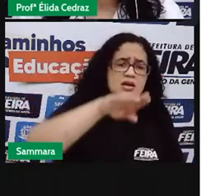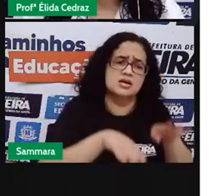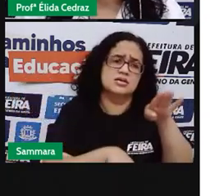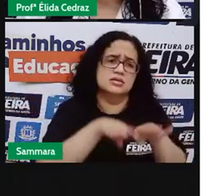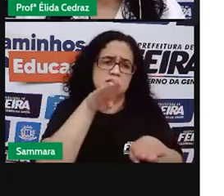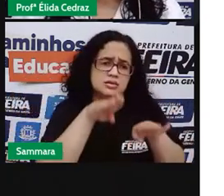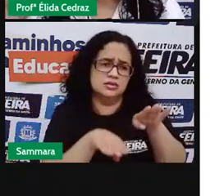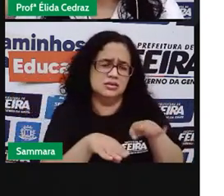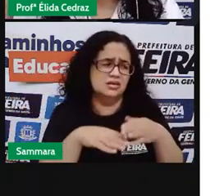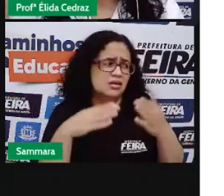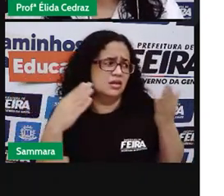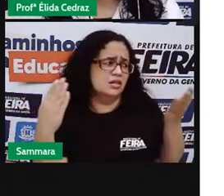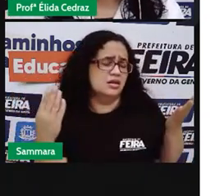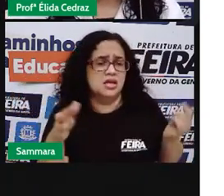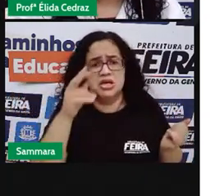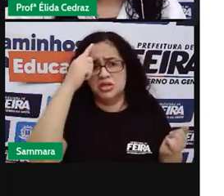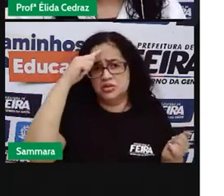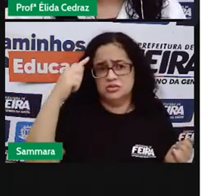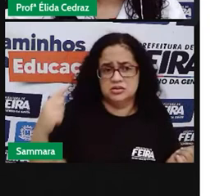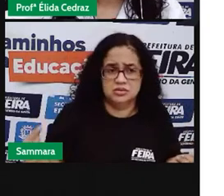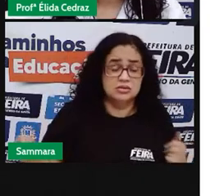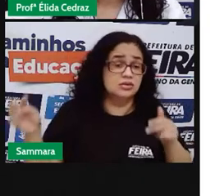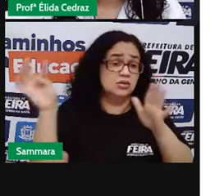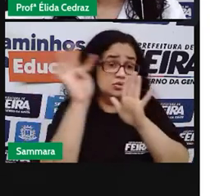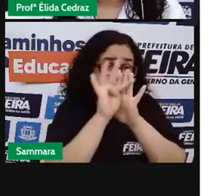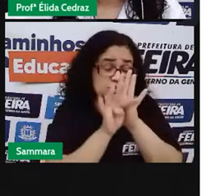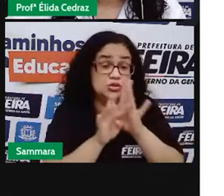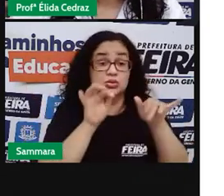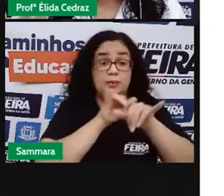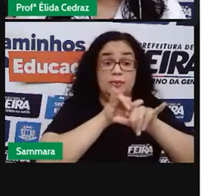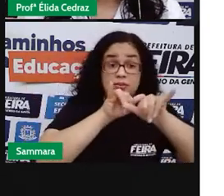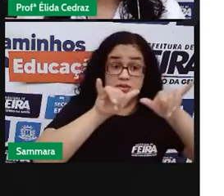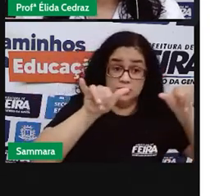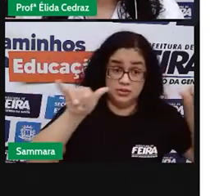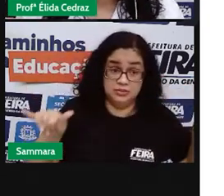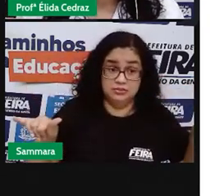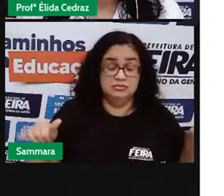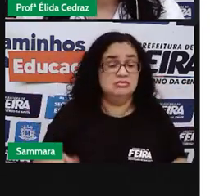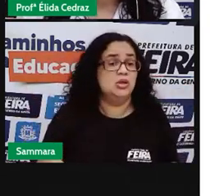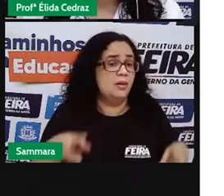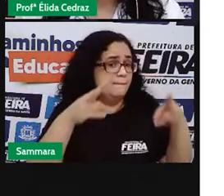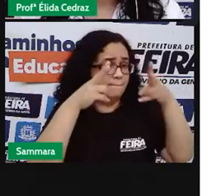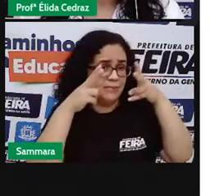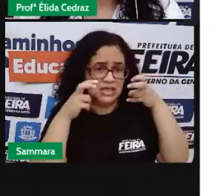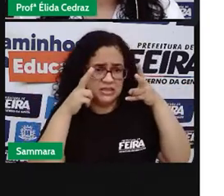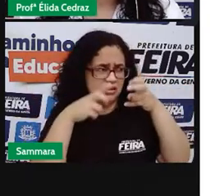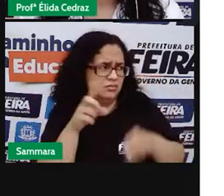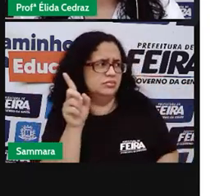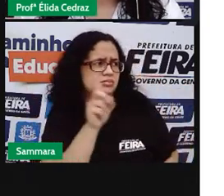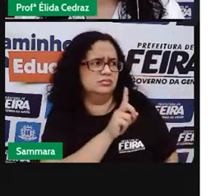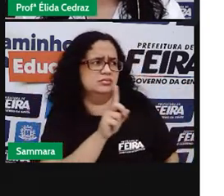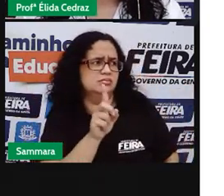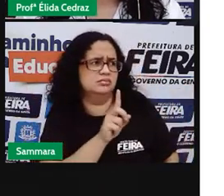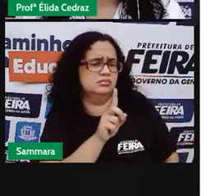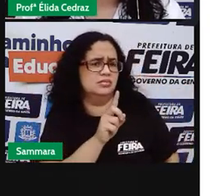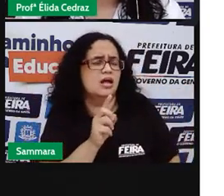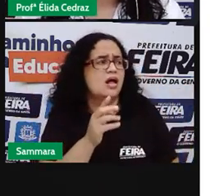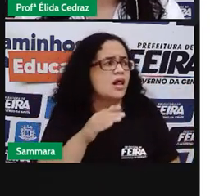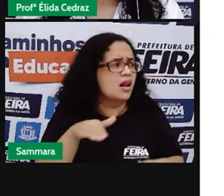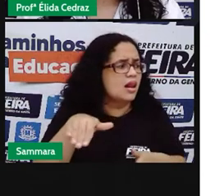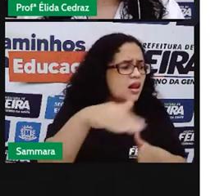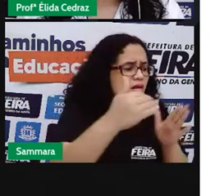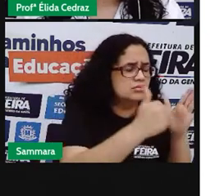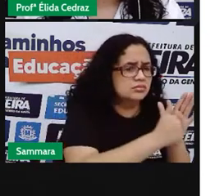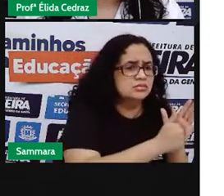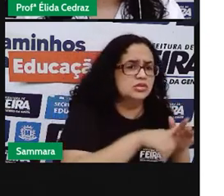onde você por você não saber que aquilo era um texto publicitário, você nem percebe. Quantas vezes você passa na